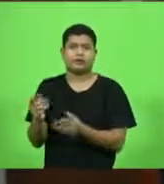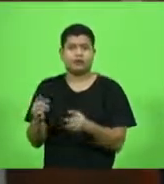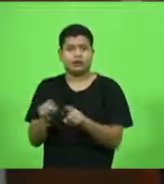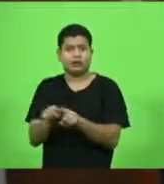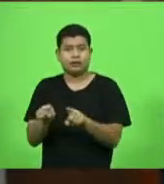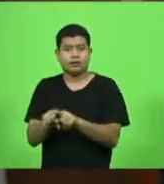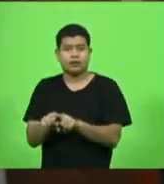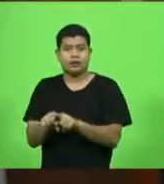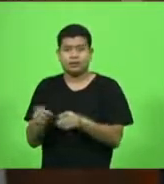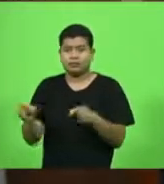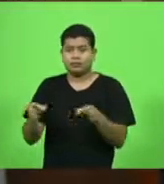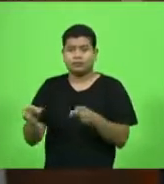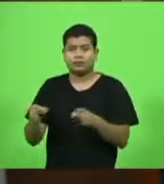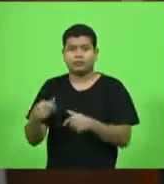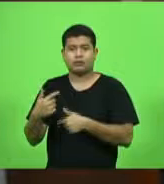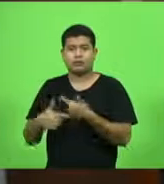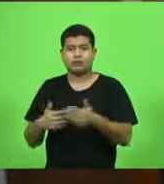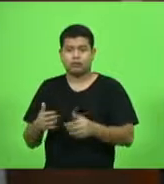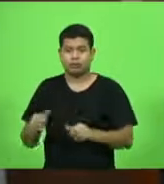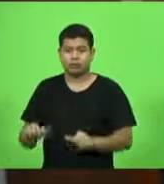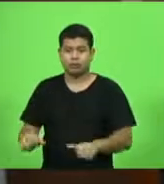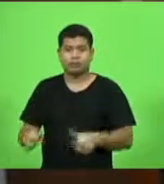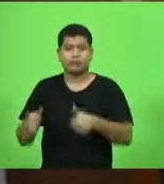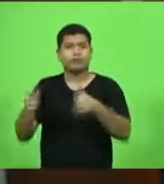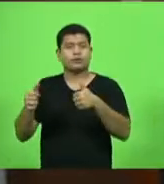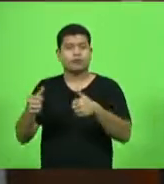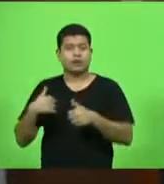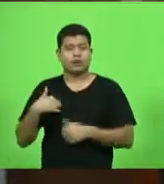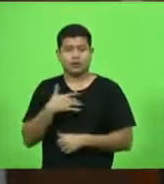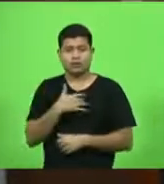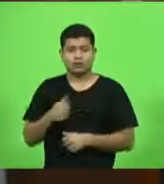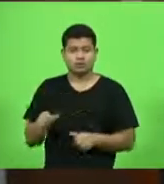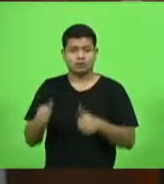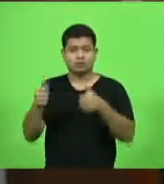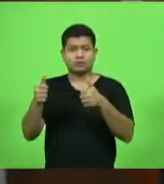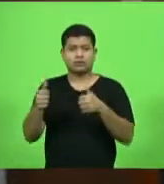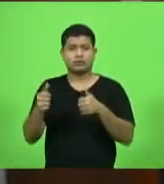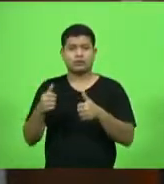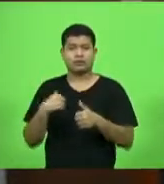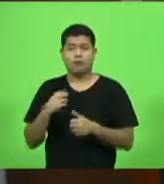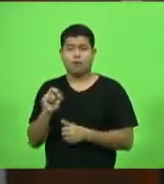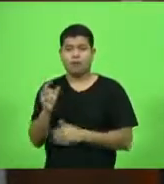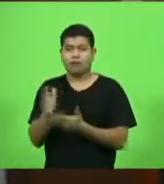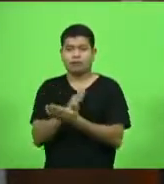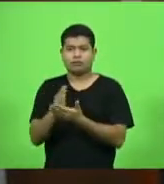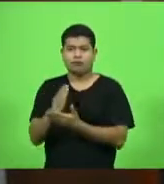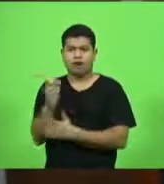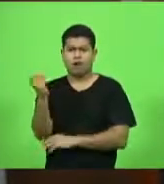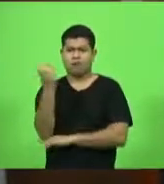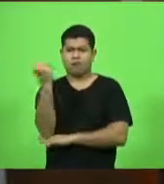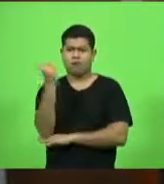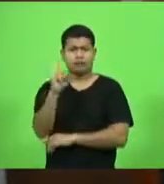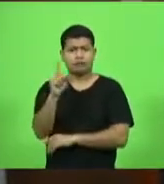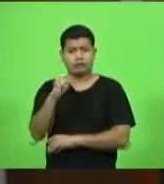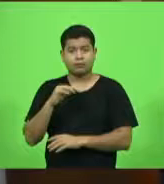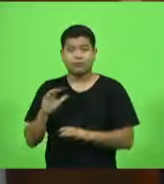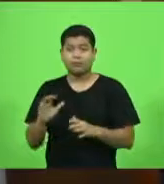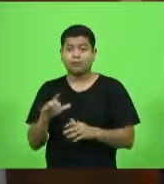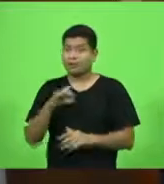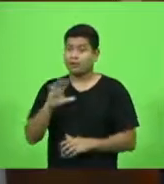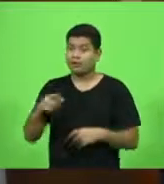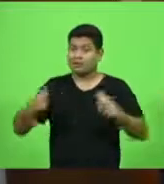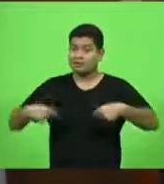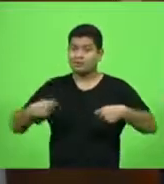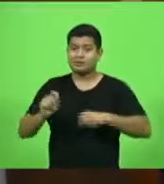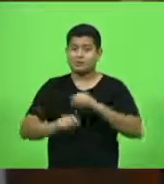recuperação ou mesmo que não sejam casos tão graves assim, a maioria deles precisa, para a sua